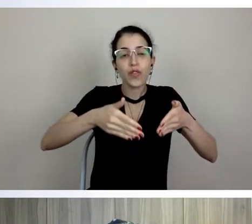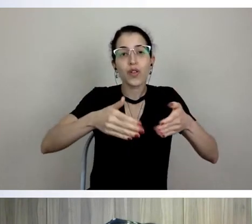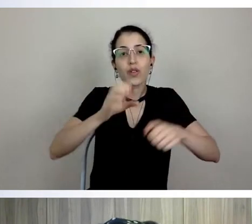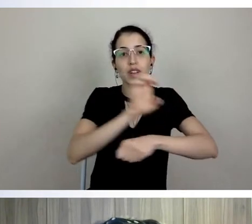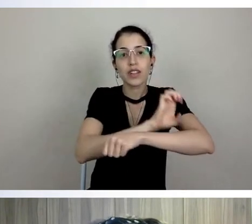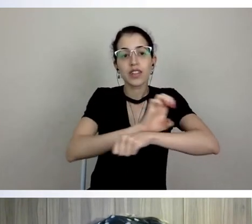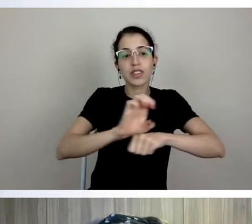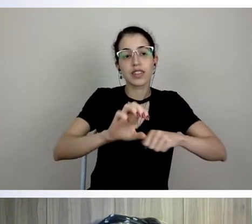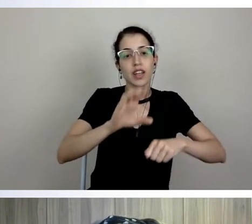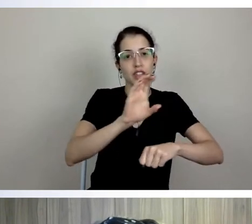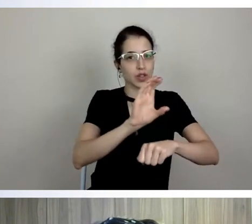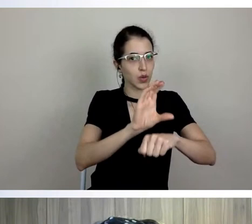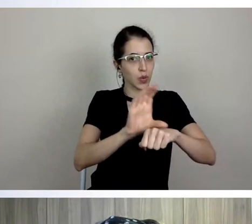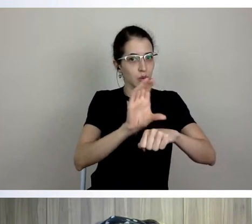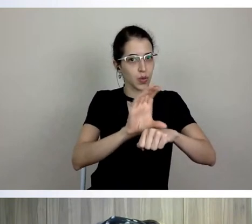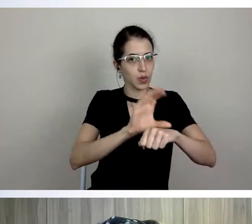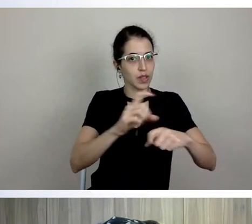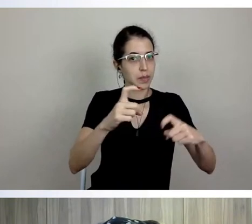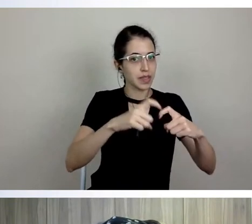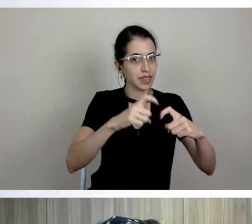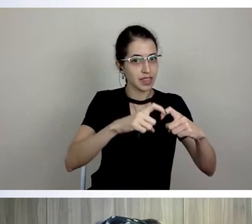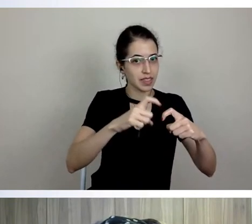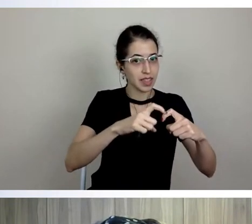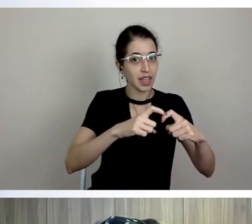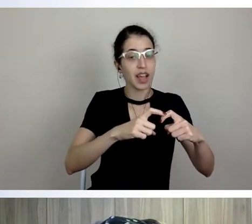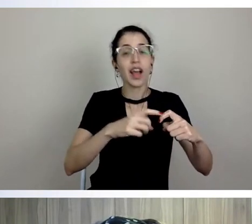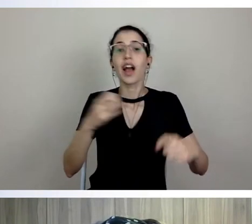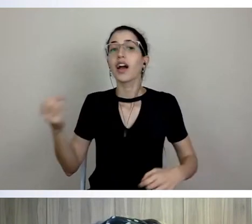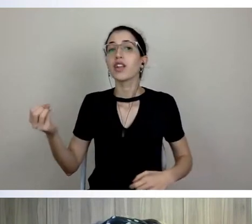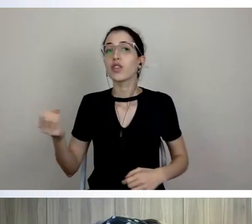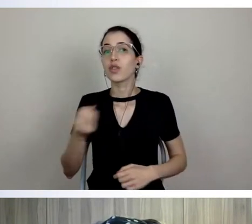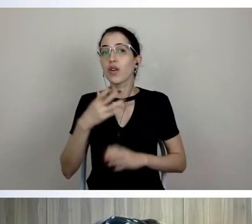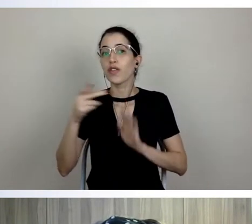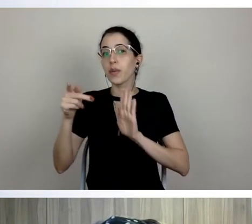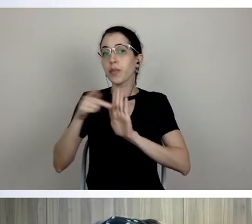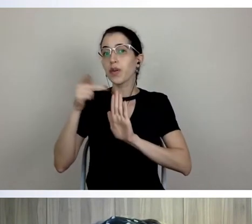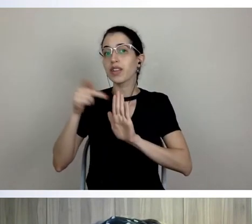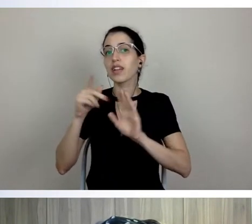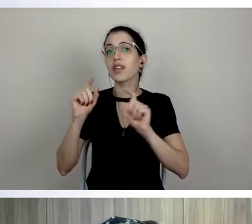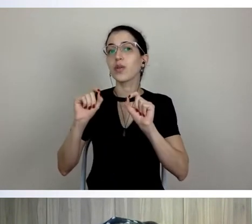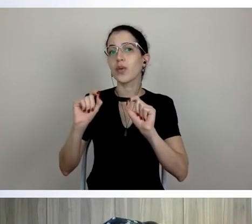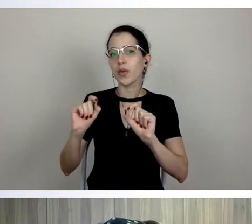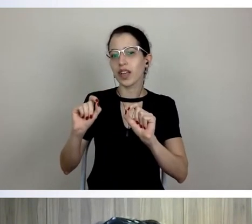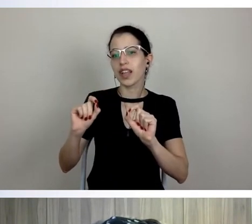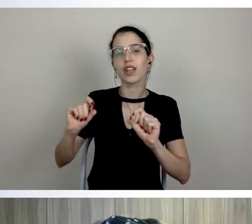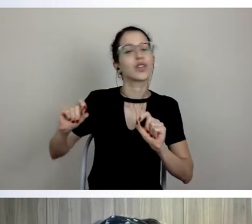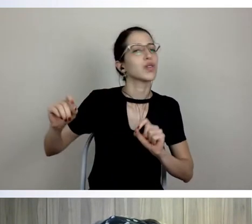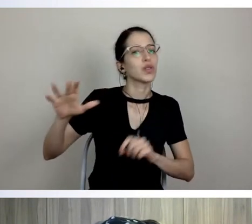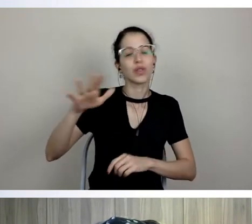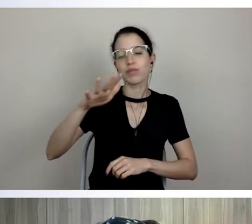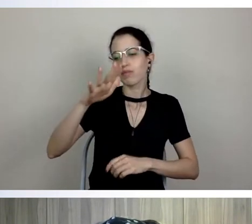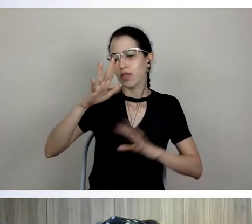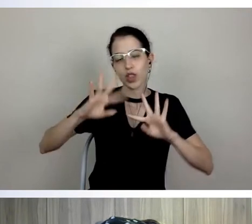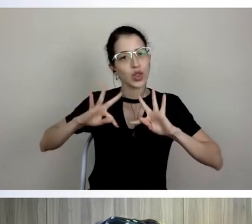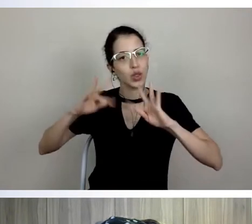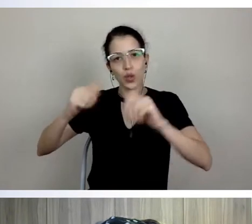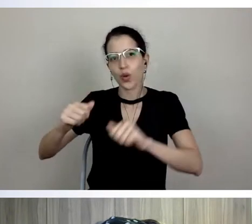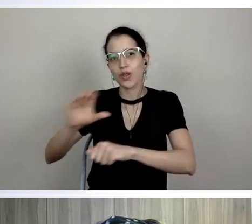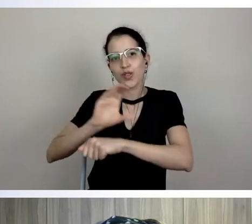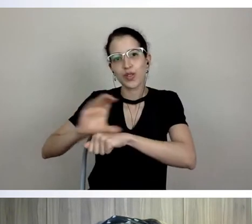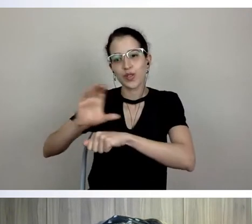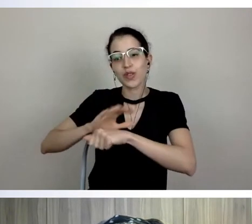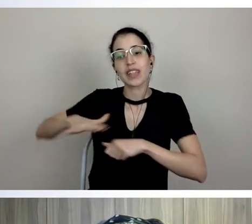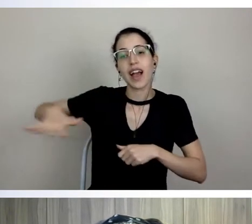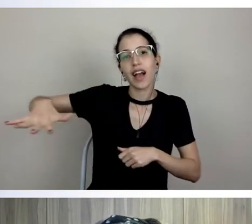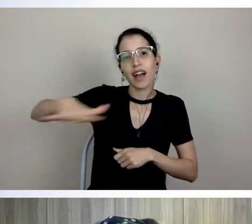a nova portaria ela é para todos os cursos da área da saúde, então ela prevê,